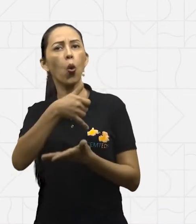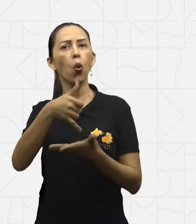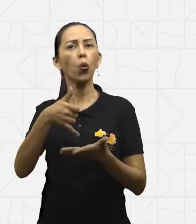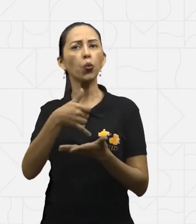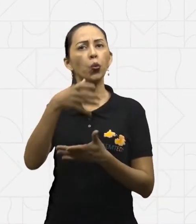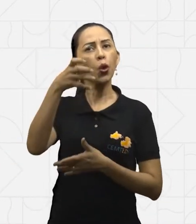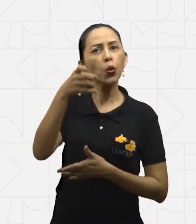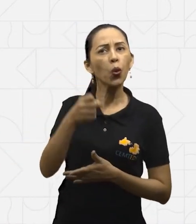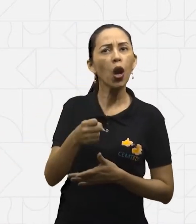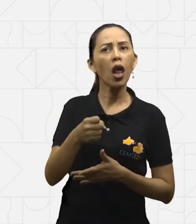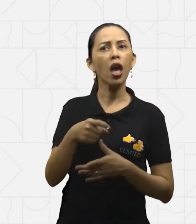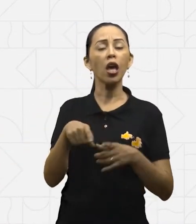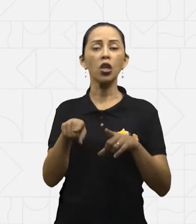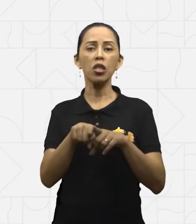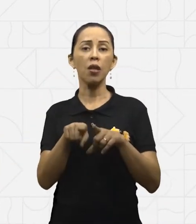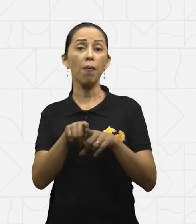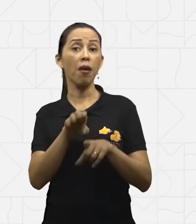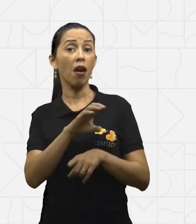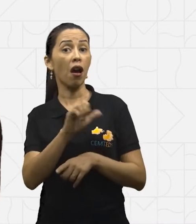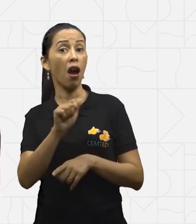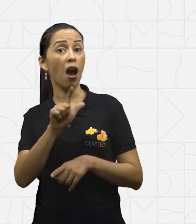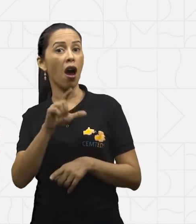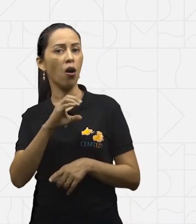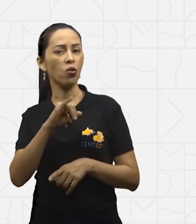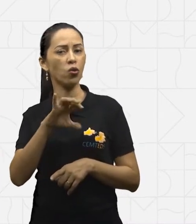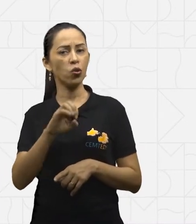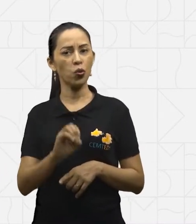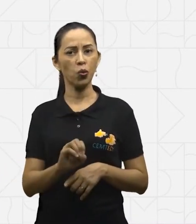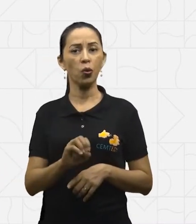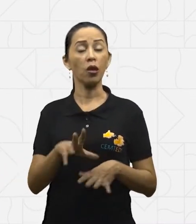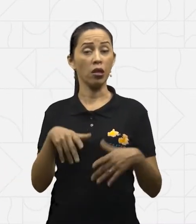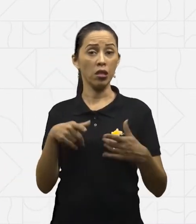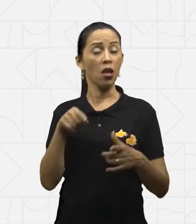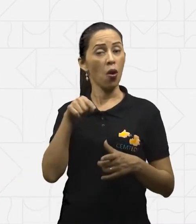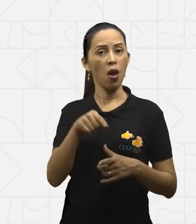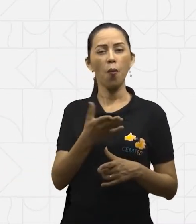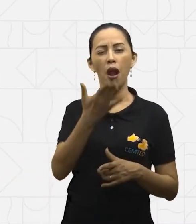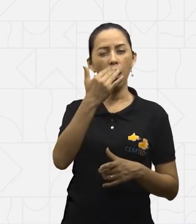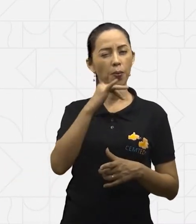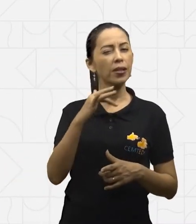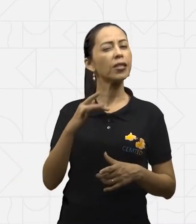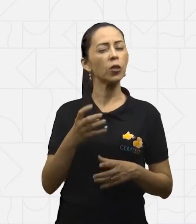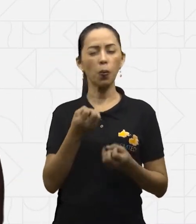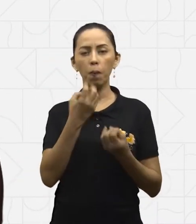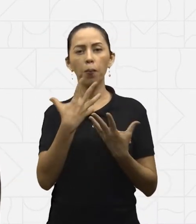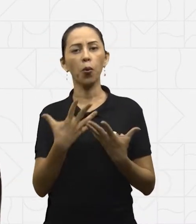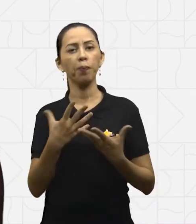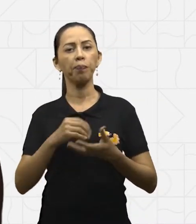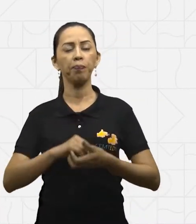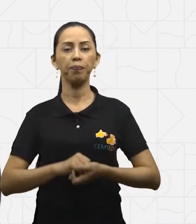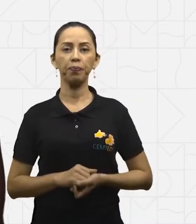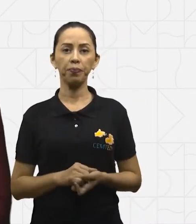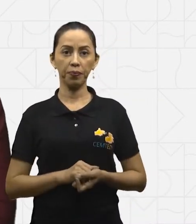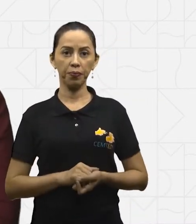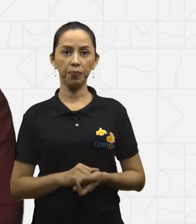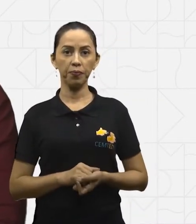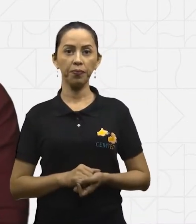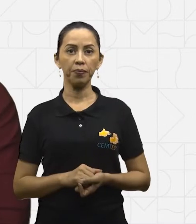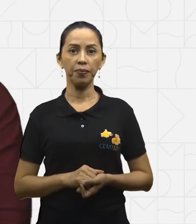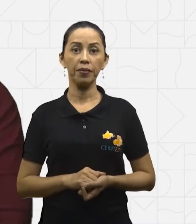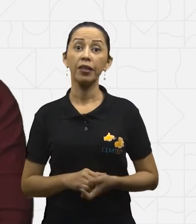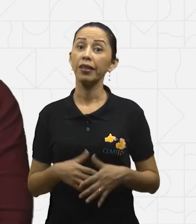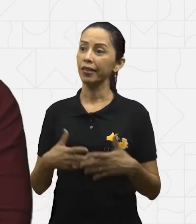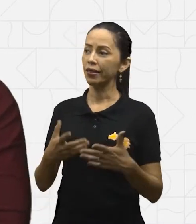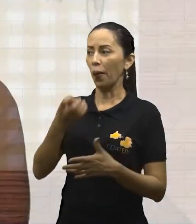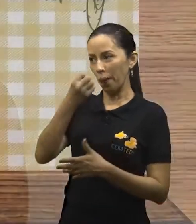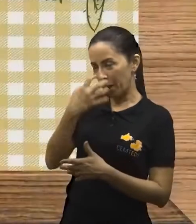Então, também é uma refeição nutricionalmente muito interessante. É muito bom ser amazonense. Vamos lá para a